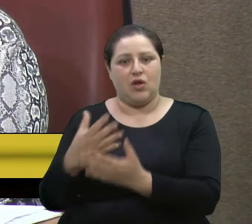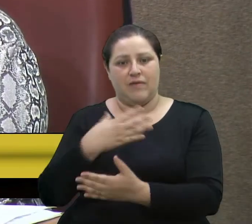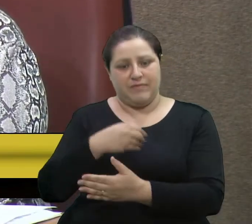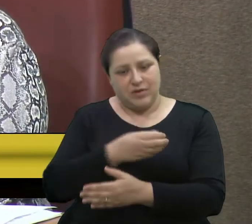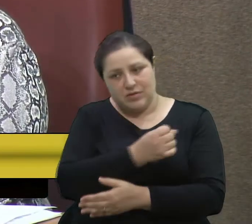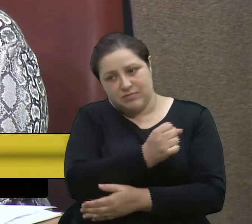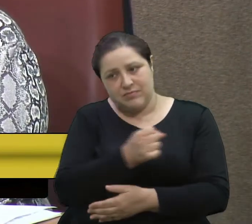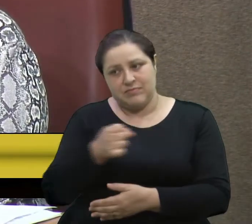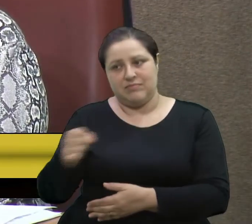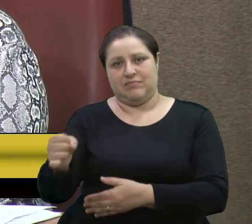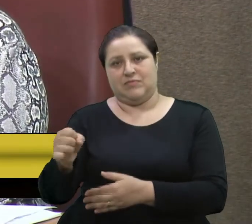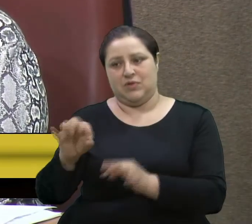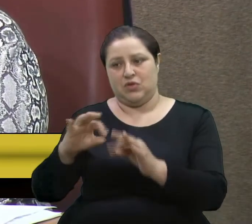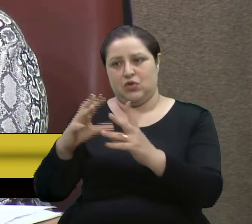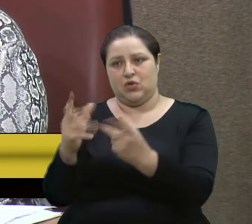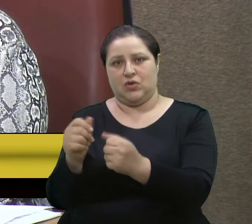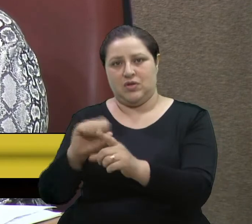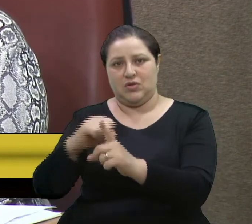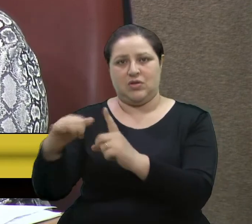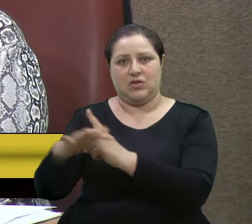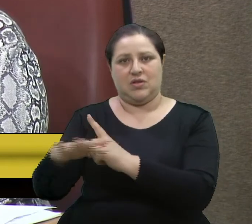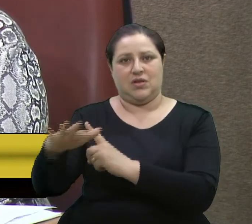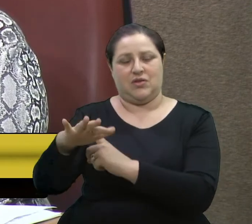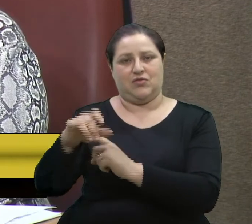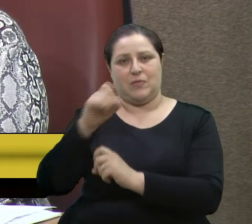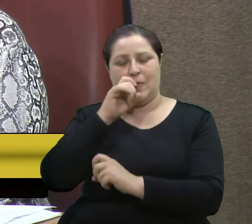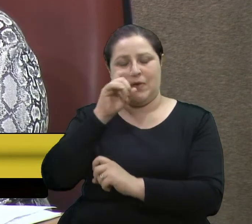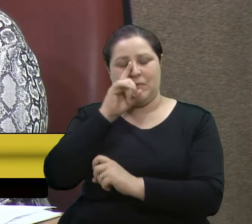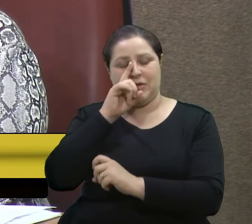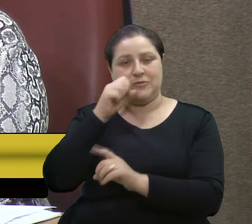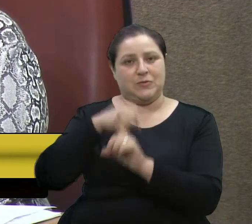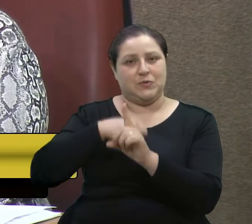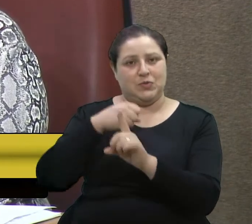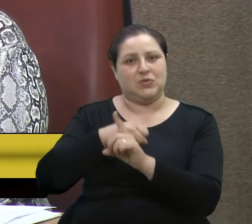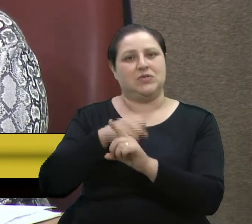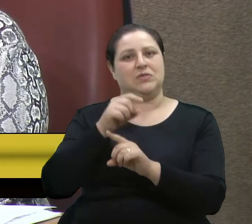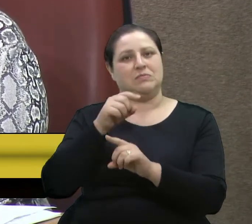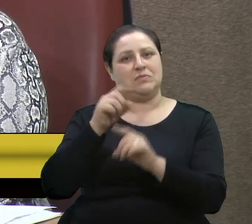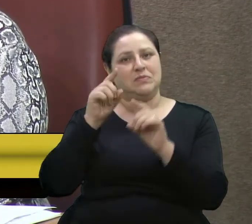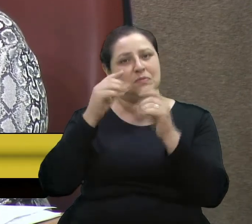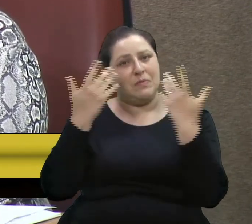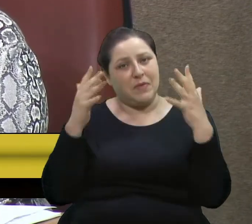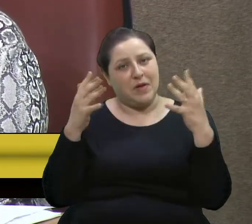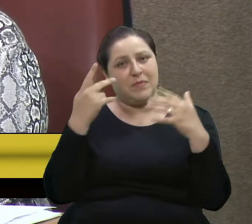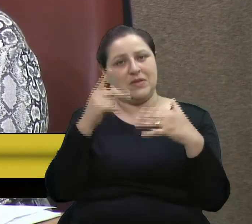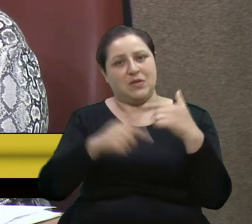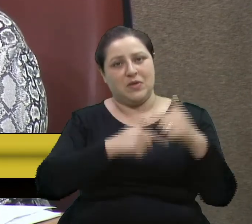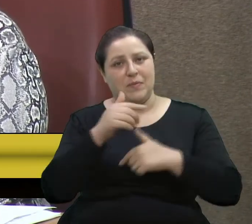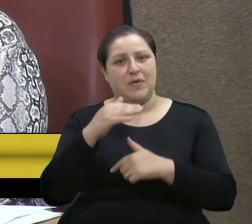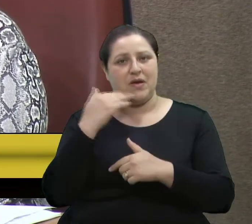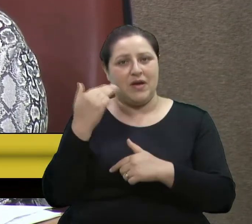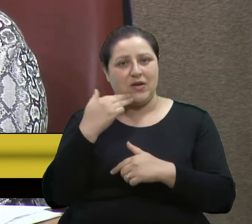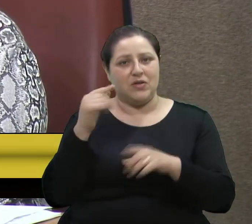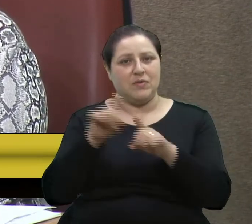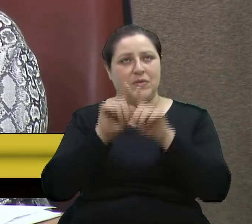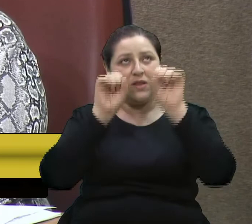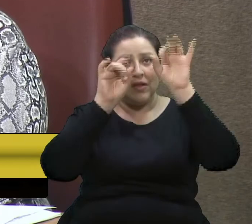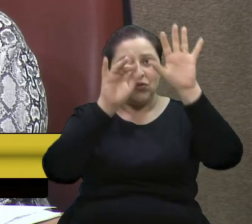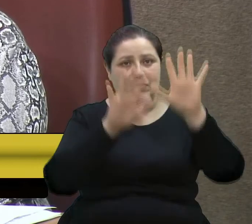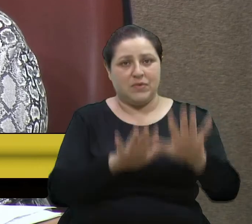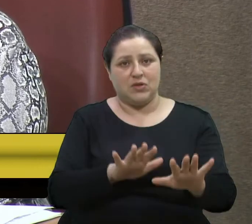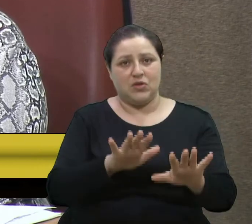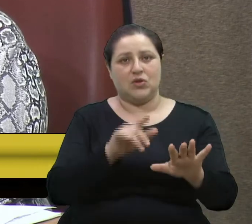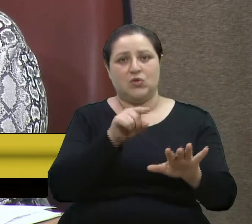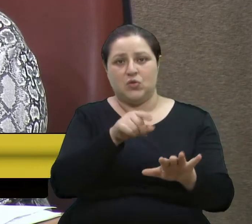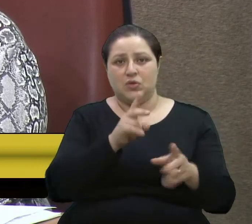e com toda a sociedade. Então, parabéns e que Deus abençoe e que a senhora possa ser protagonista